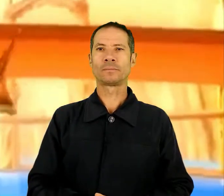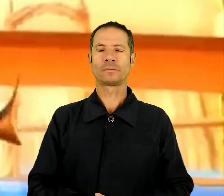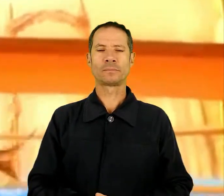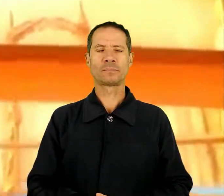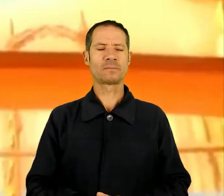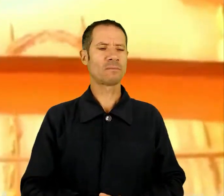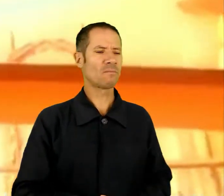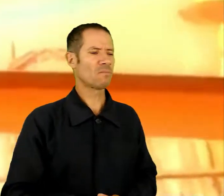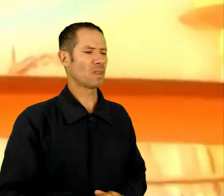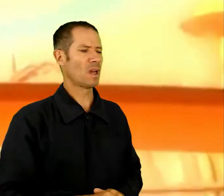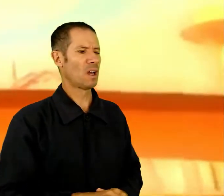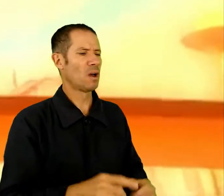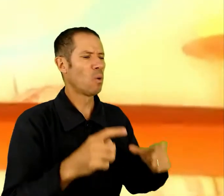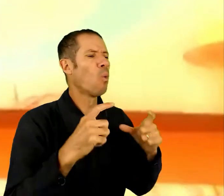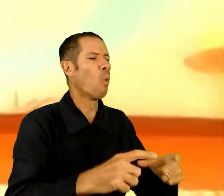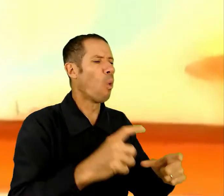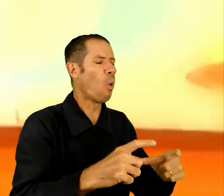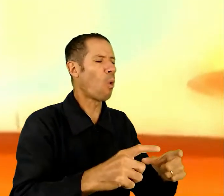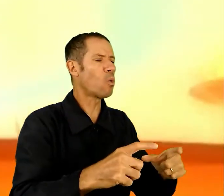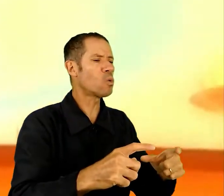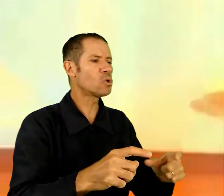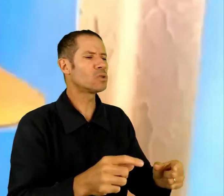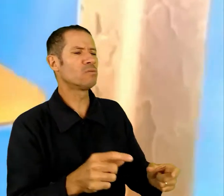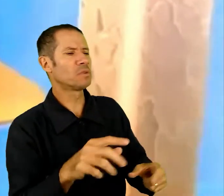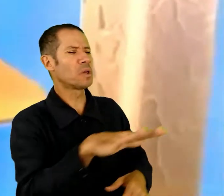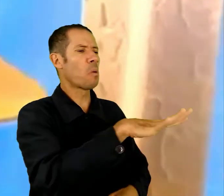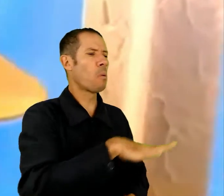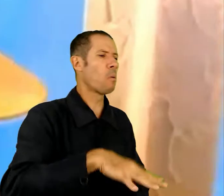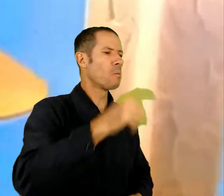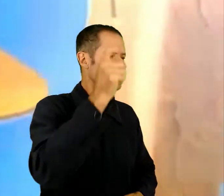De onde você veio vindo, Satanás?